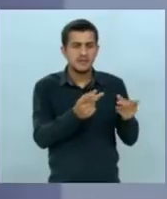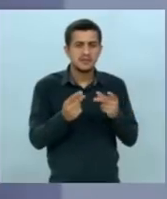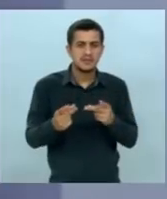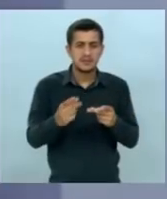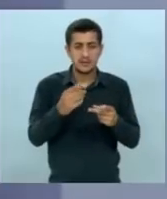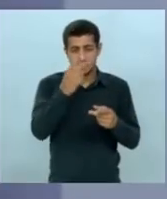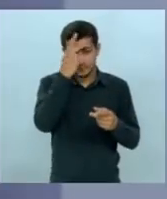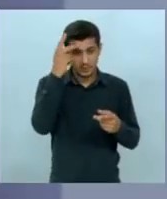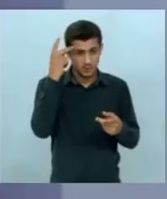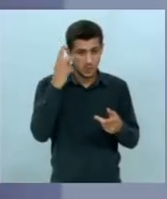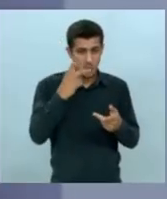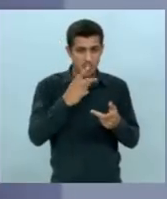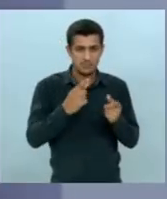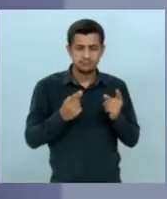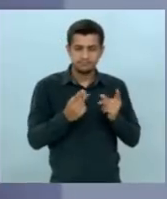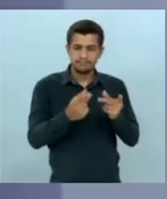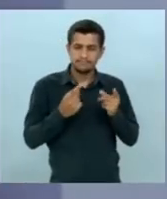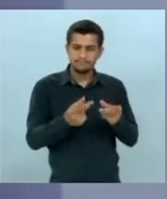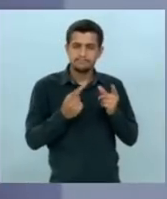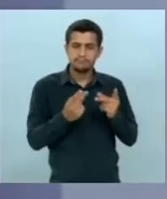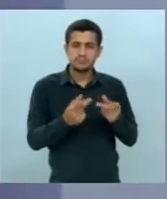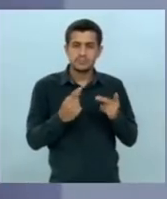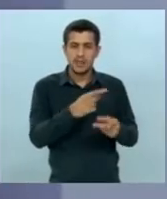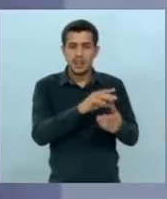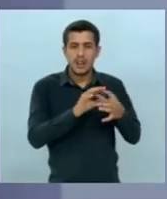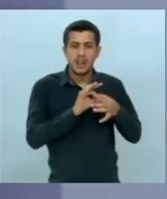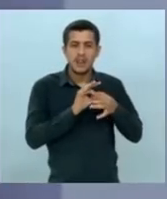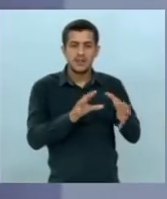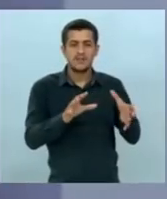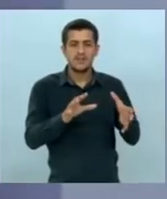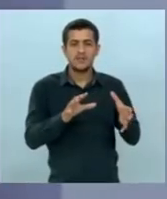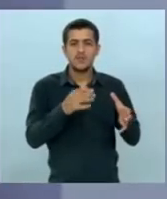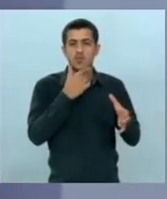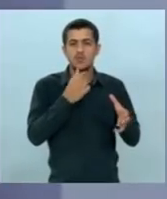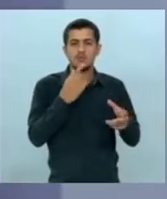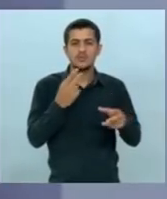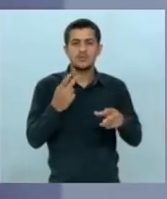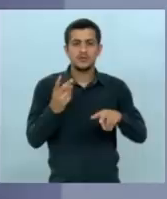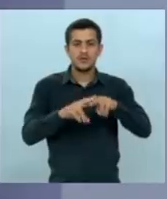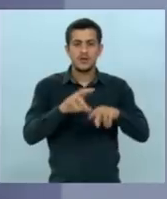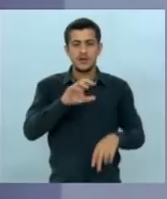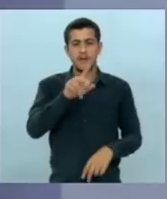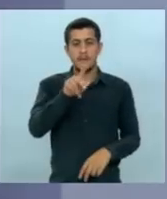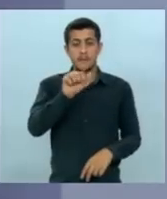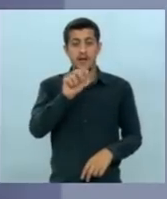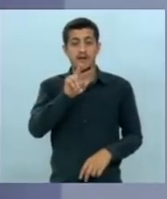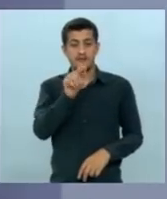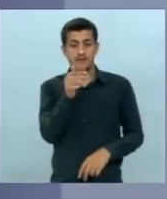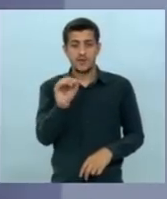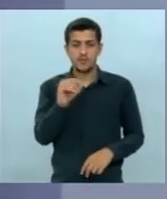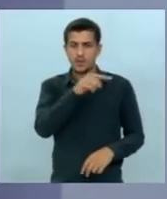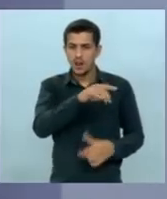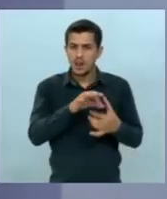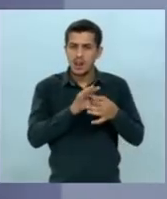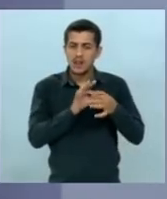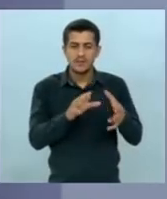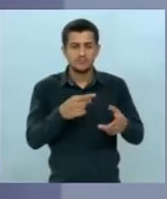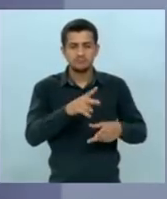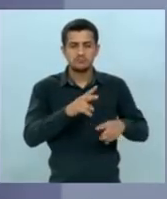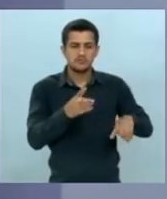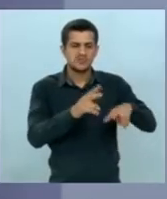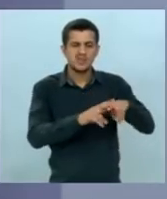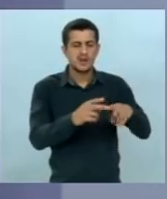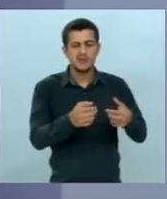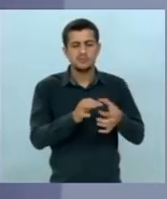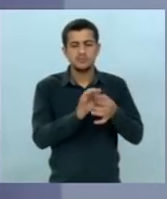traficantes que liberou um dos maiores traficantes da América do Sul o Jarvis Pavão e você liberou sentenciando ele